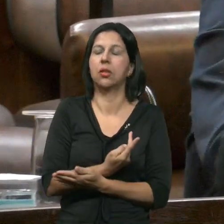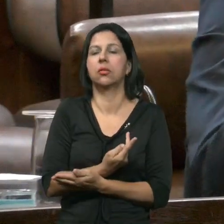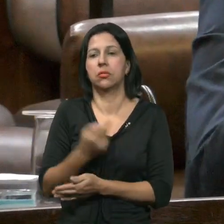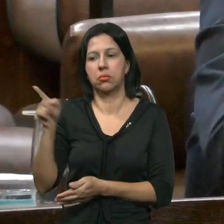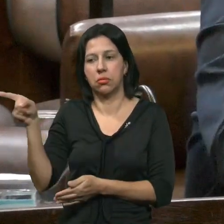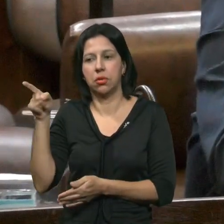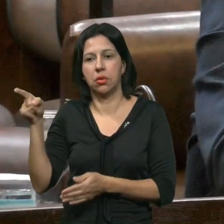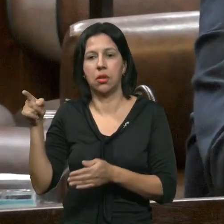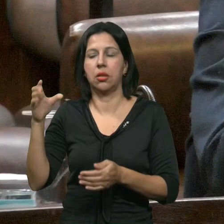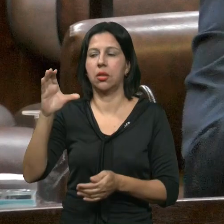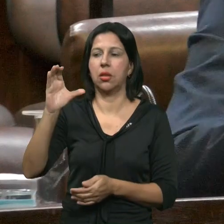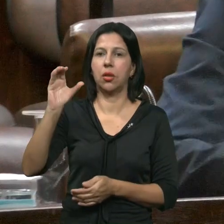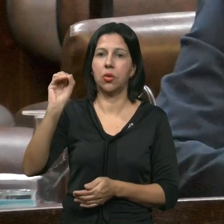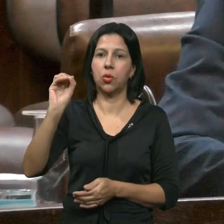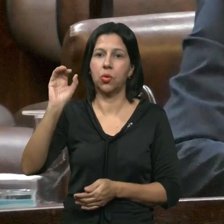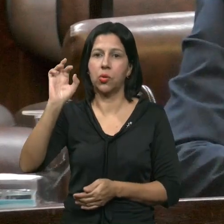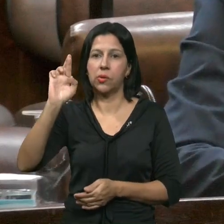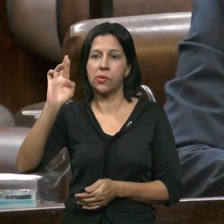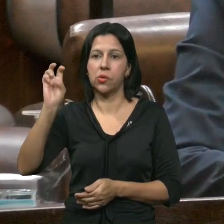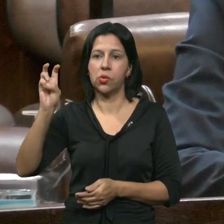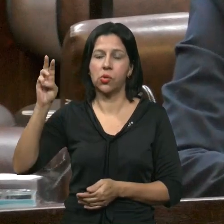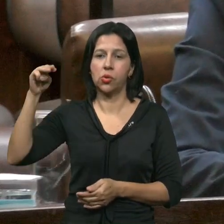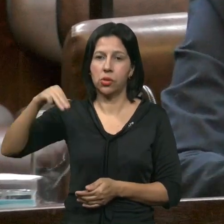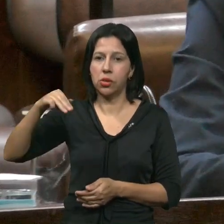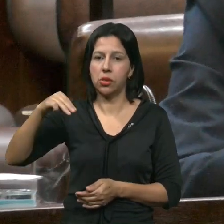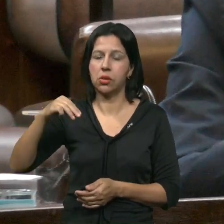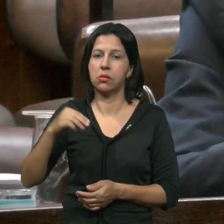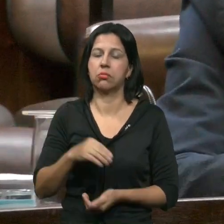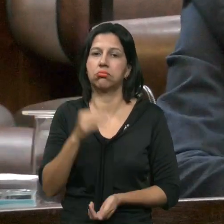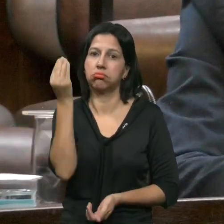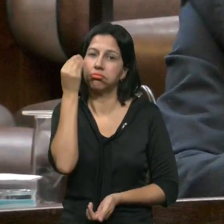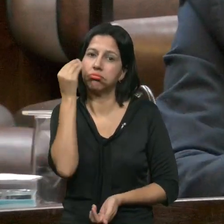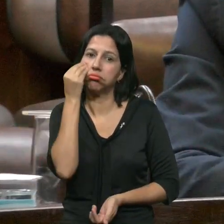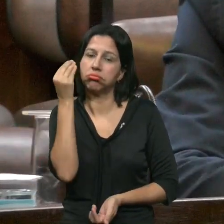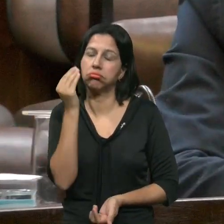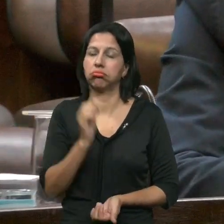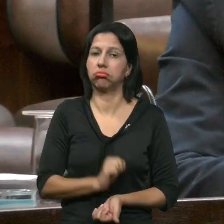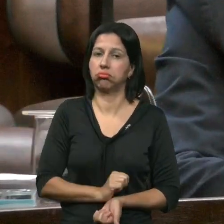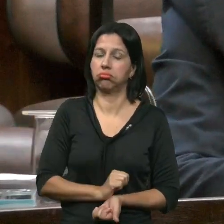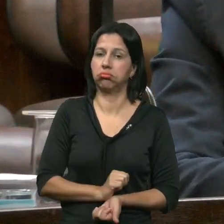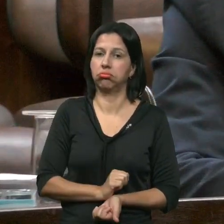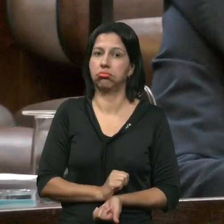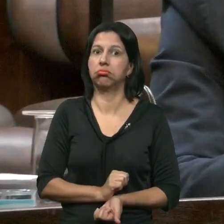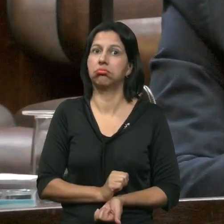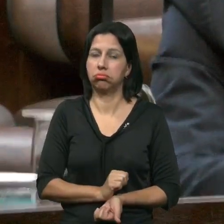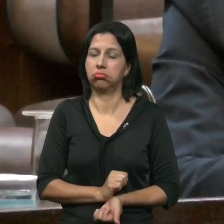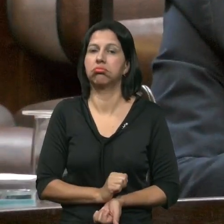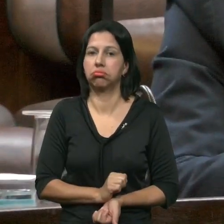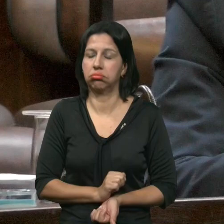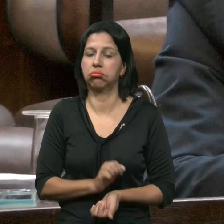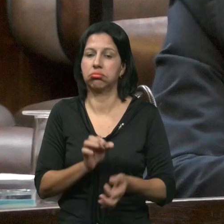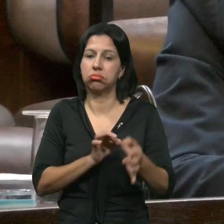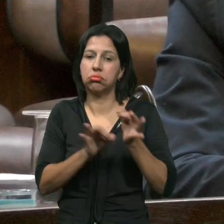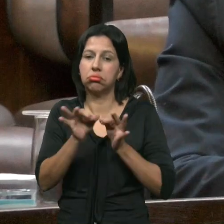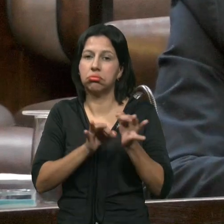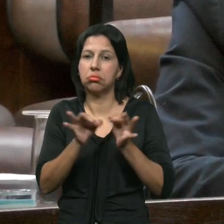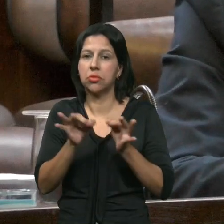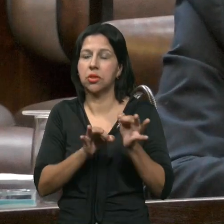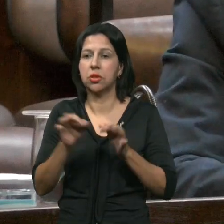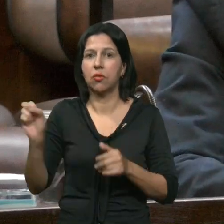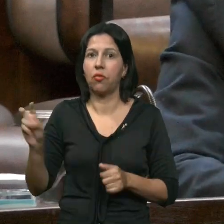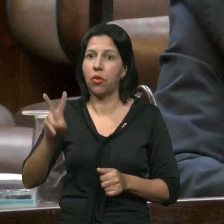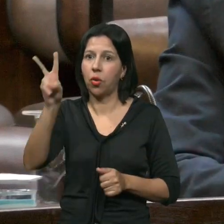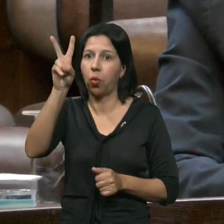Somente A Equiparação Mas não Manifestou Em relação Aos Valores